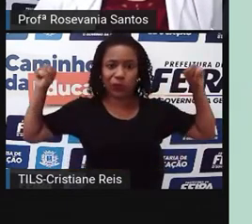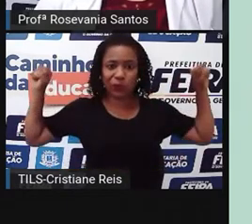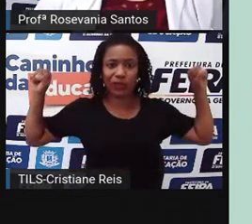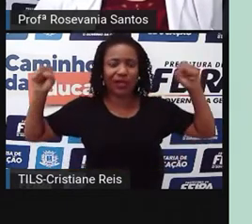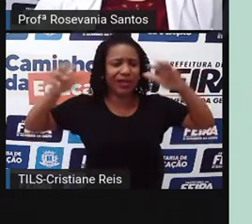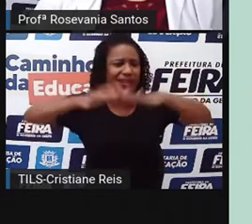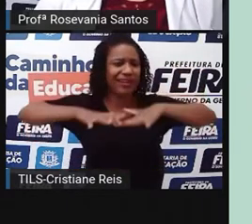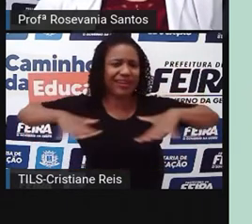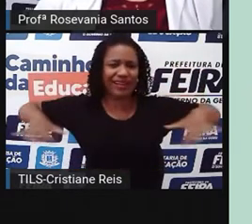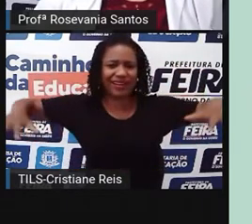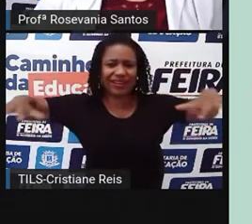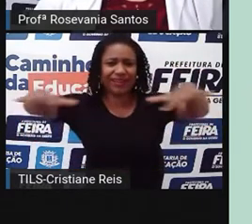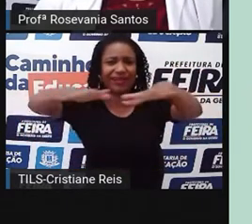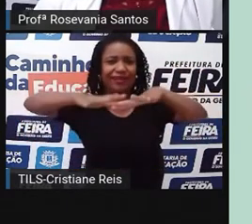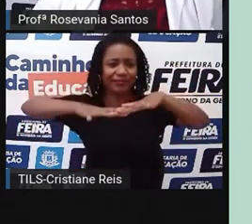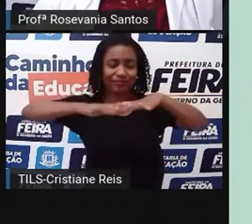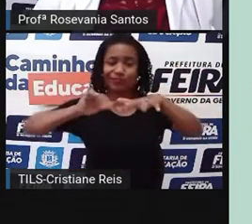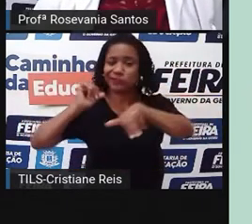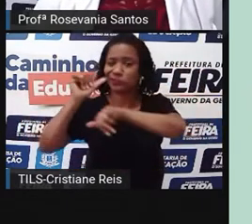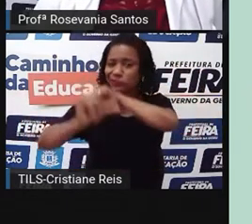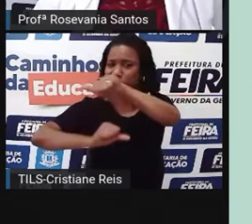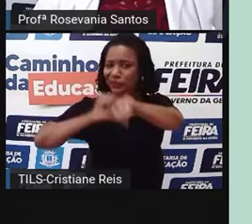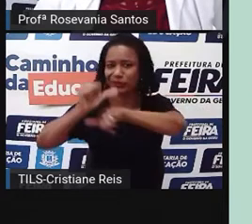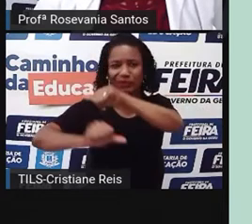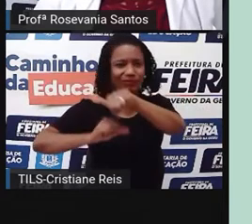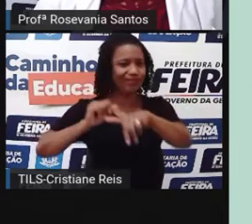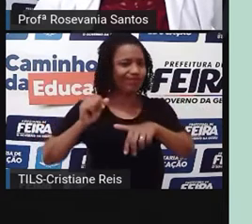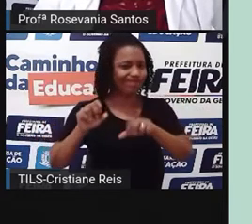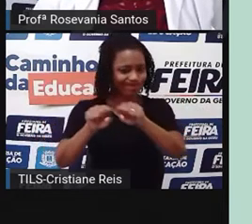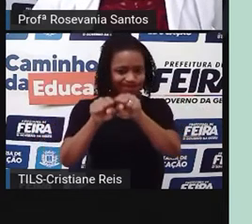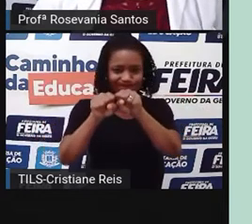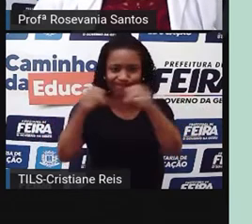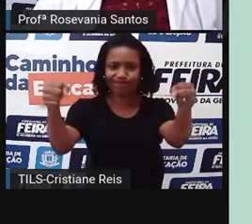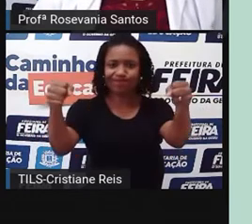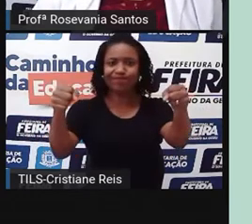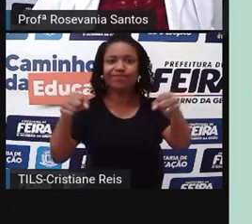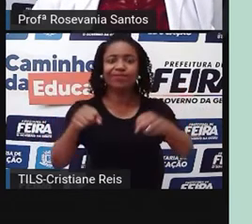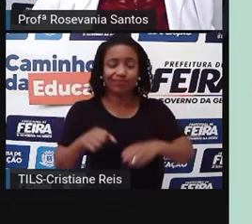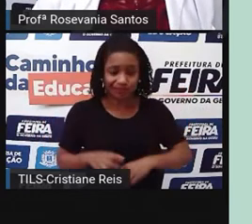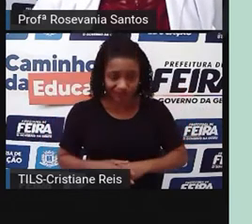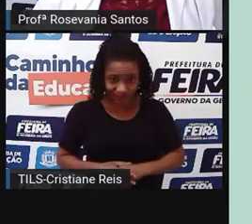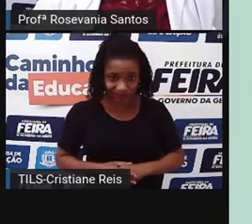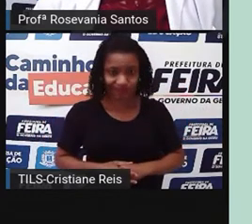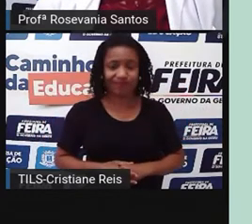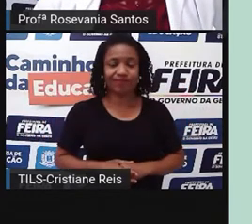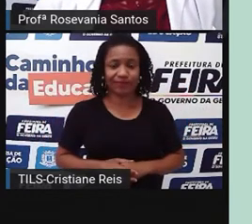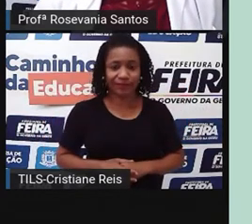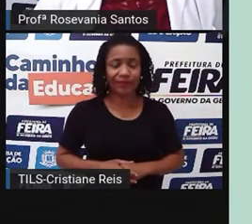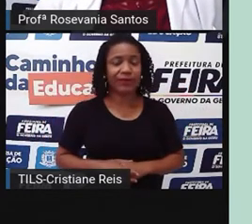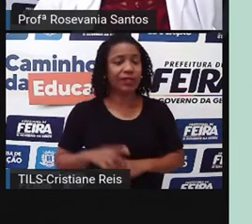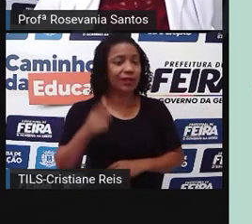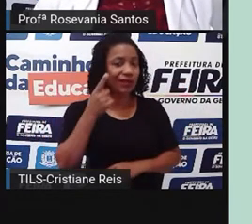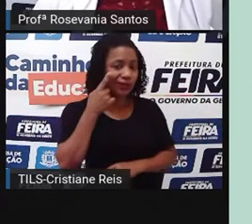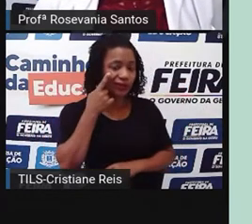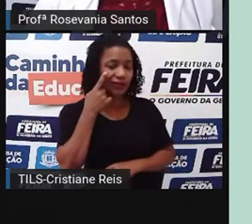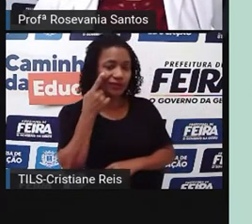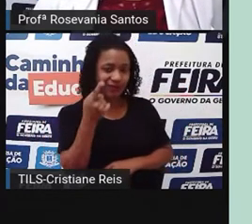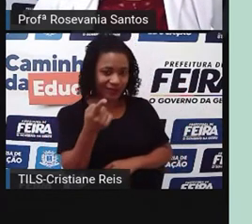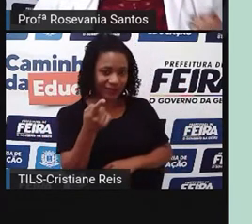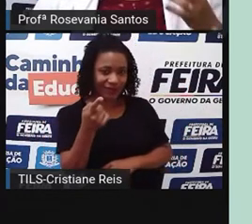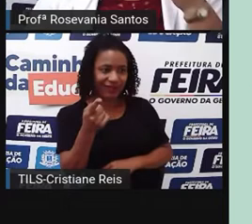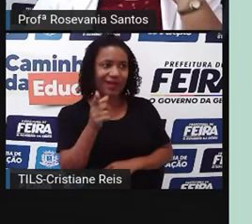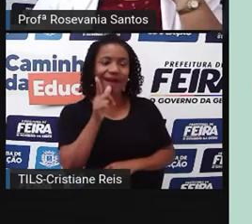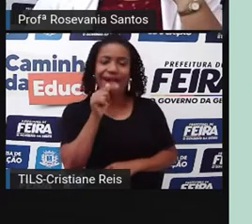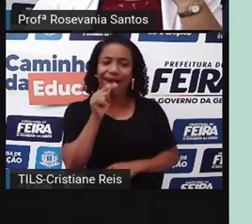extremamente modificada pelo homem. E, claro, a gente é fácil entender isso, que no nosso litoral nós temos as maiores